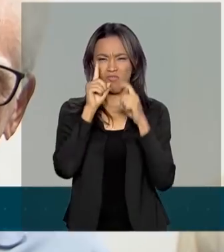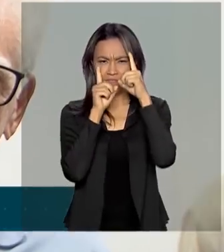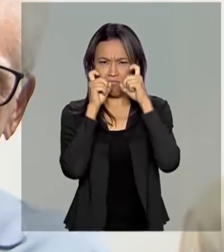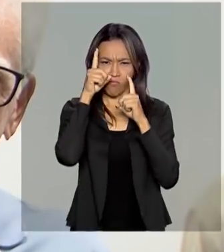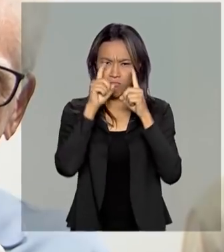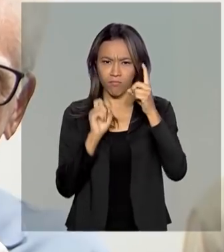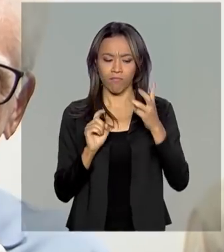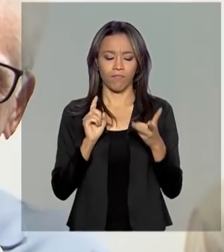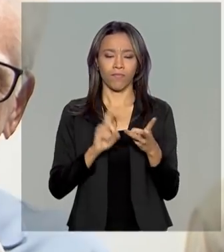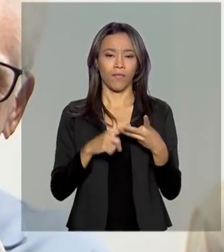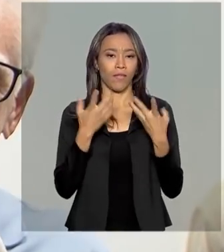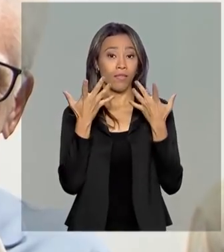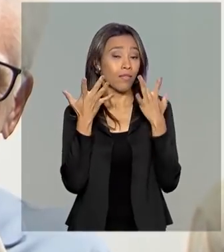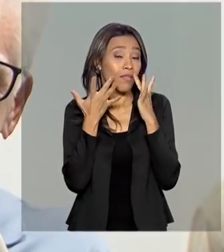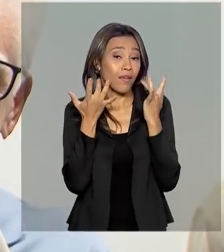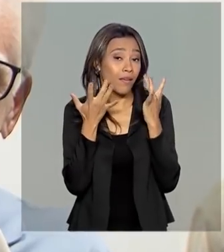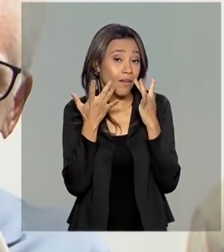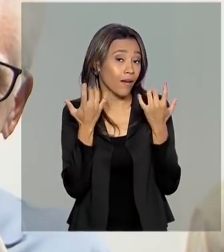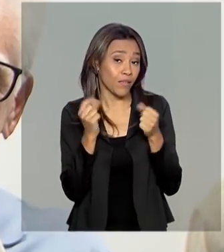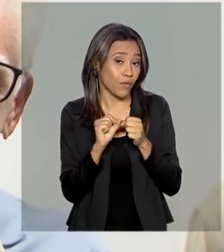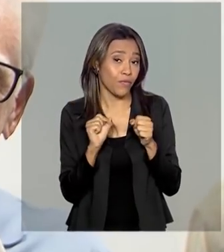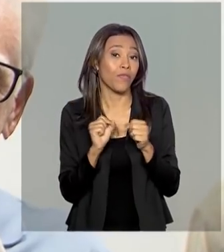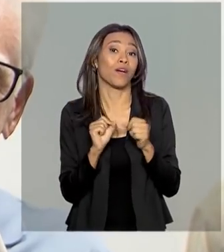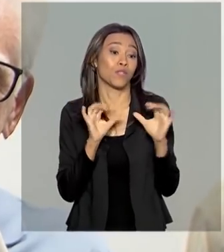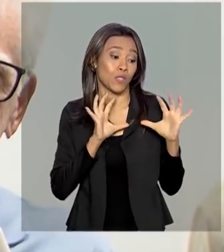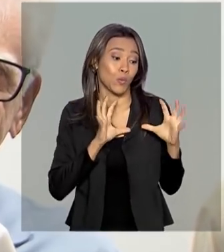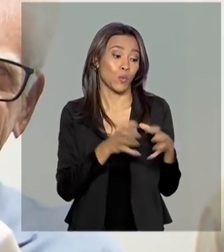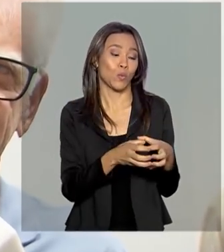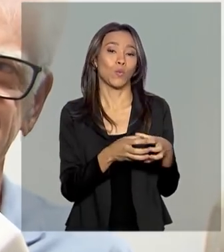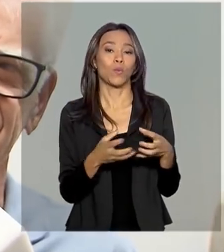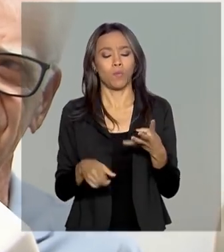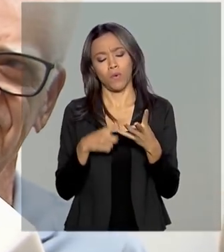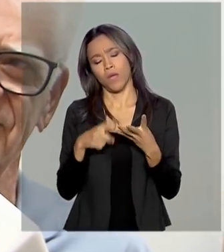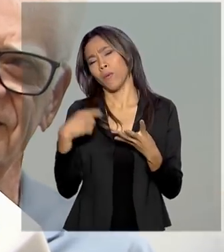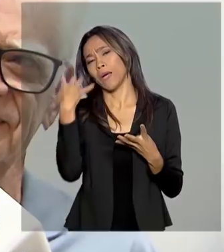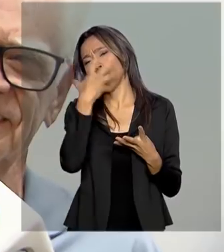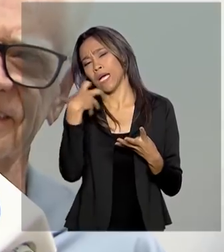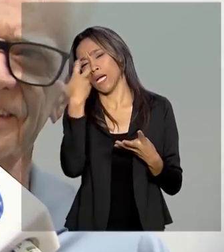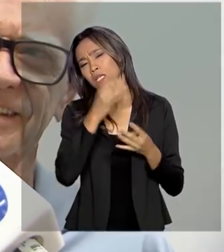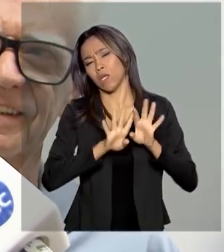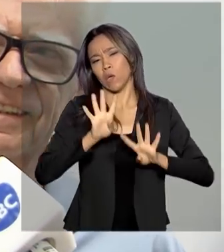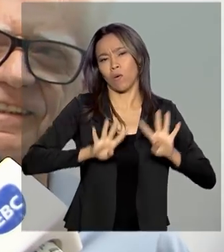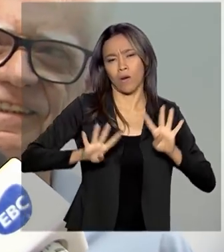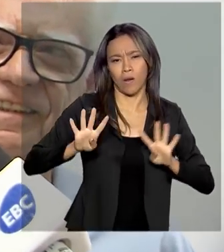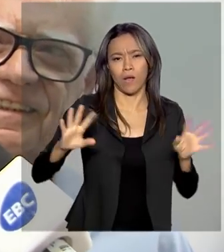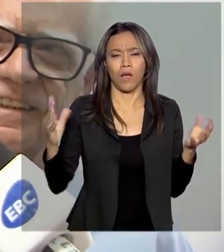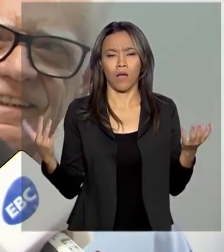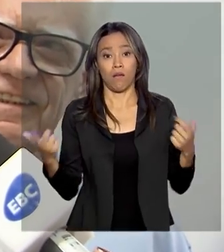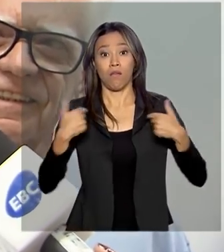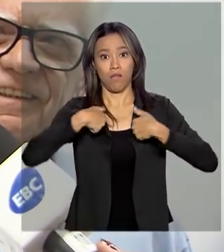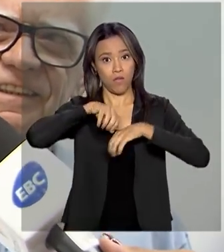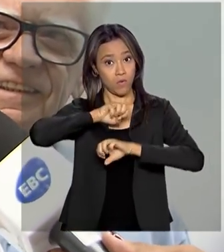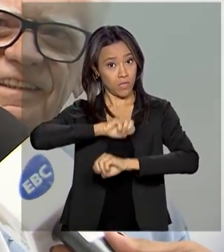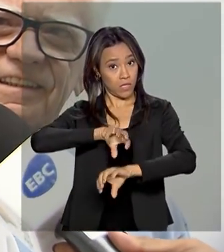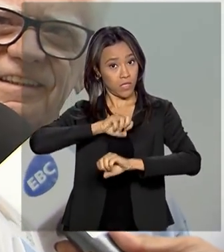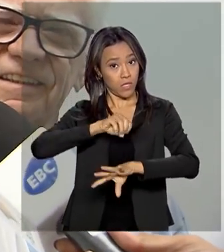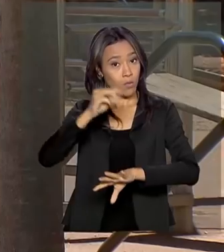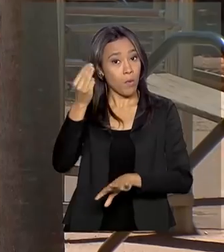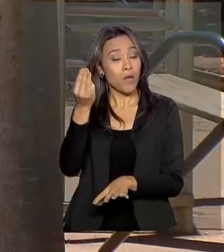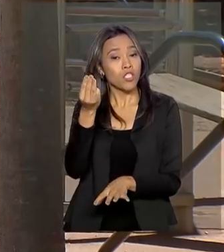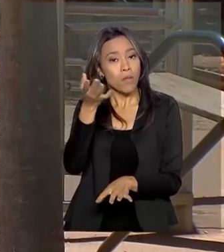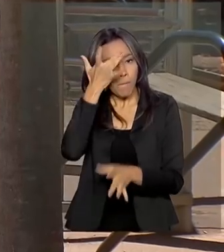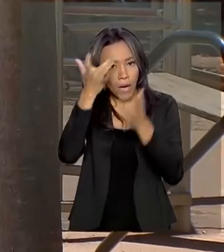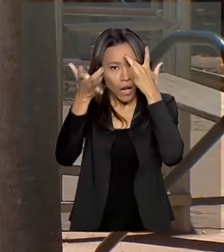teatro com esse grupo lindo aqui, que eu faço parte, canto e coral e também dou aula de memorização.